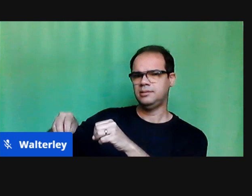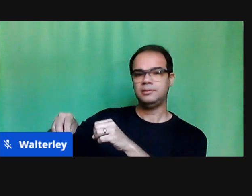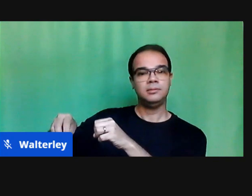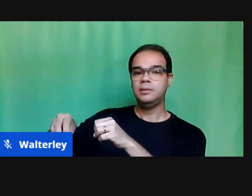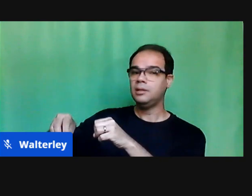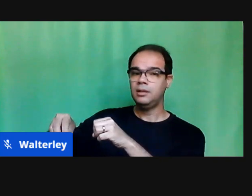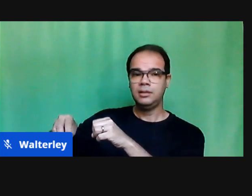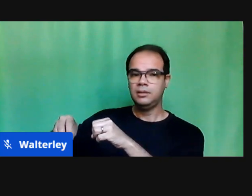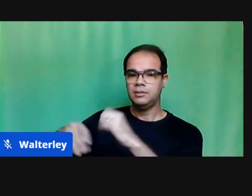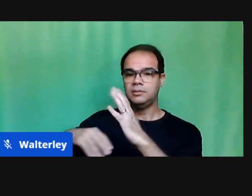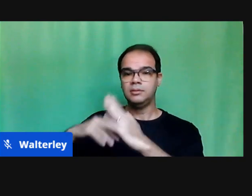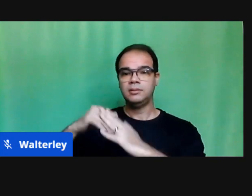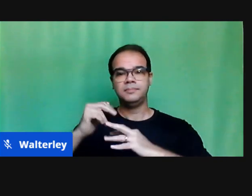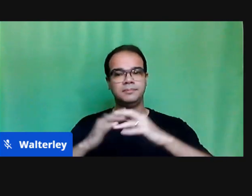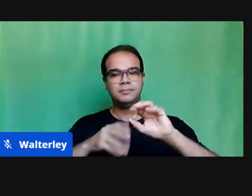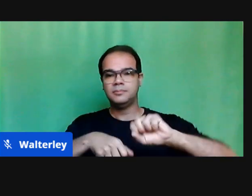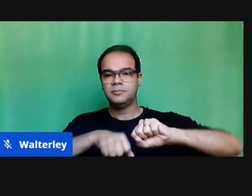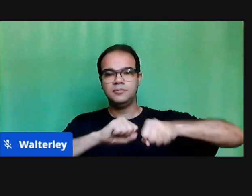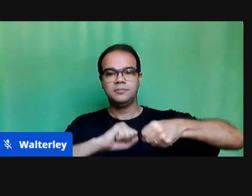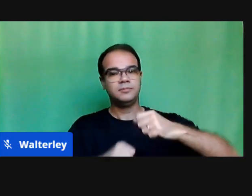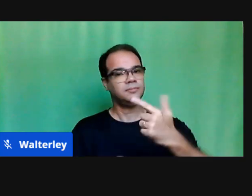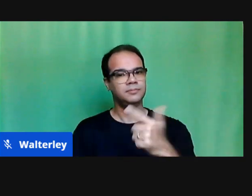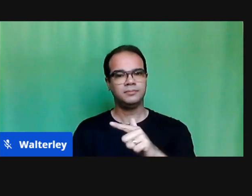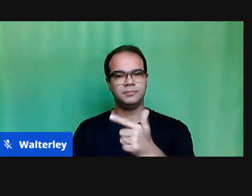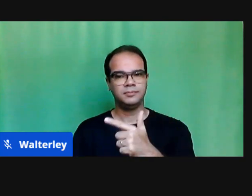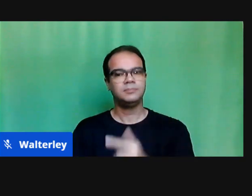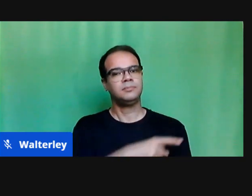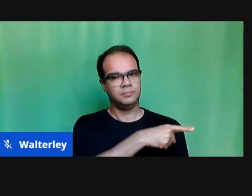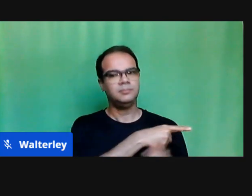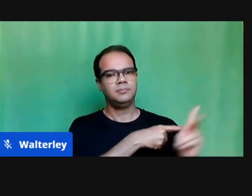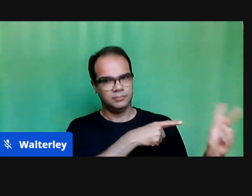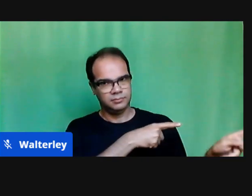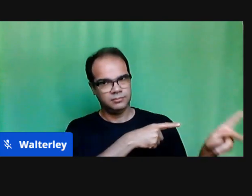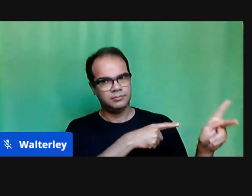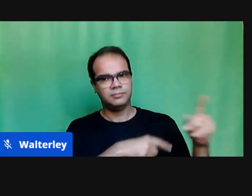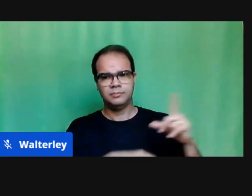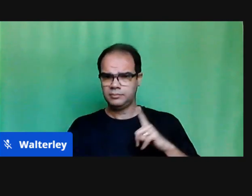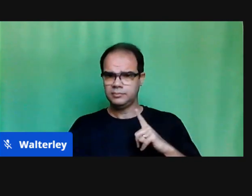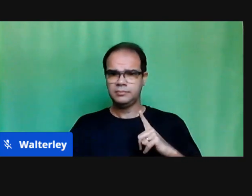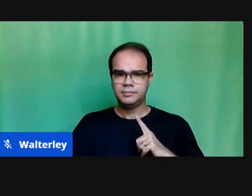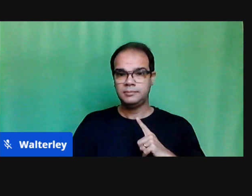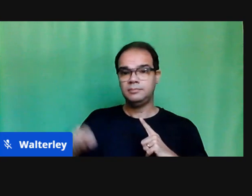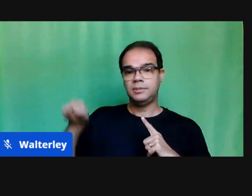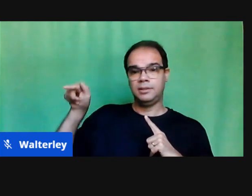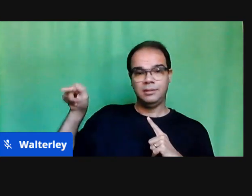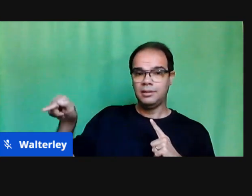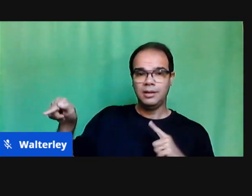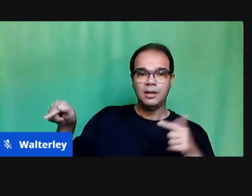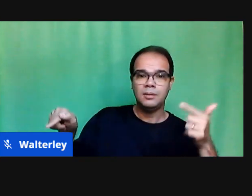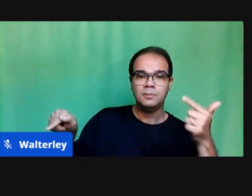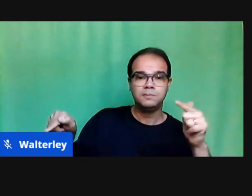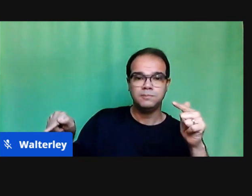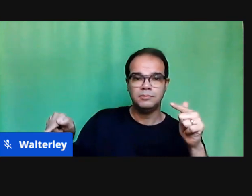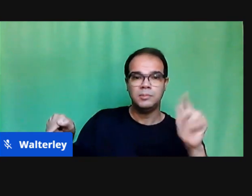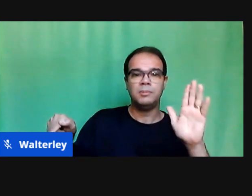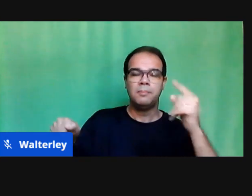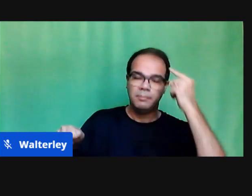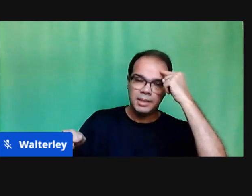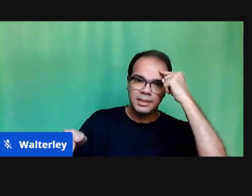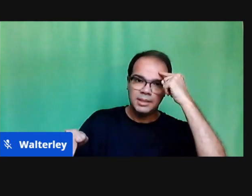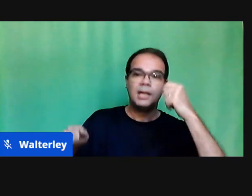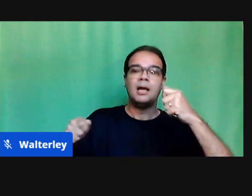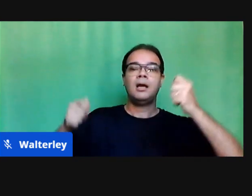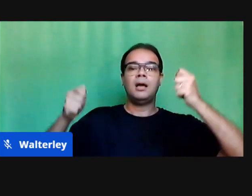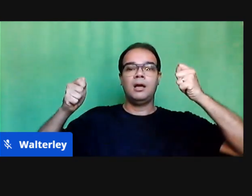metodológico para isso, nós, não é o nosso objetivo, né, nós sempre temos que ter presente o que que é possível, então, o